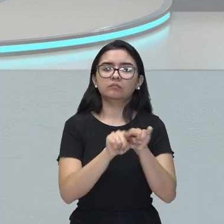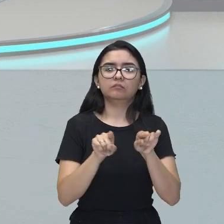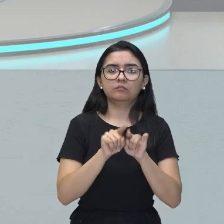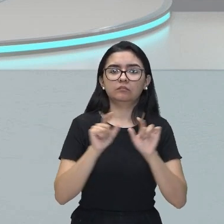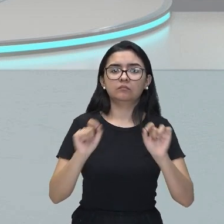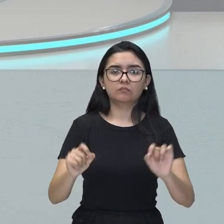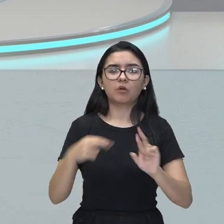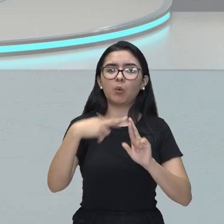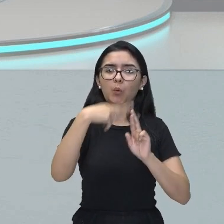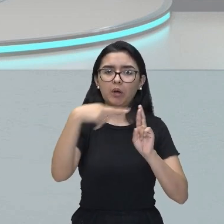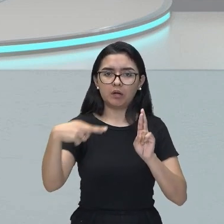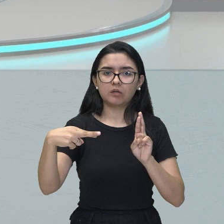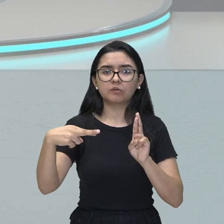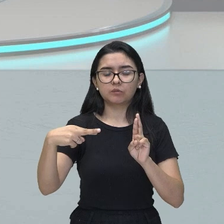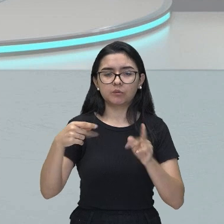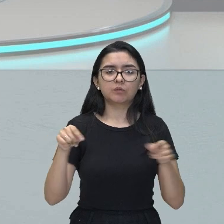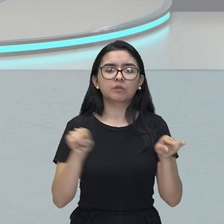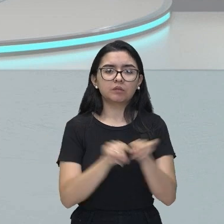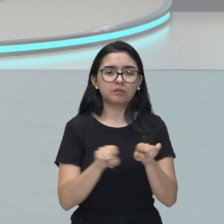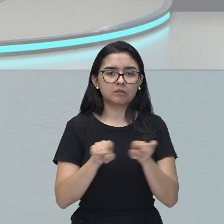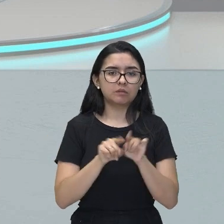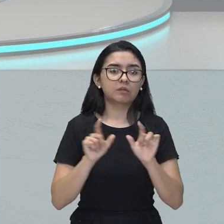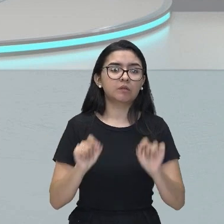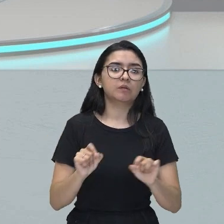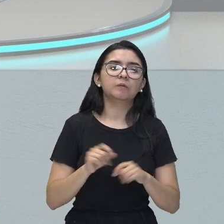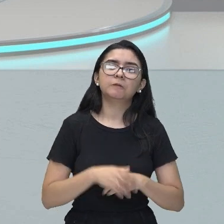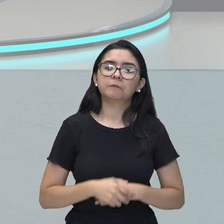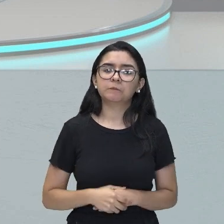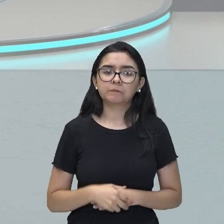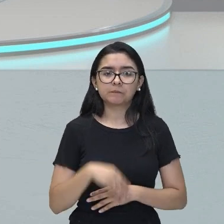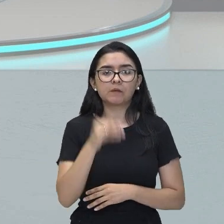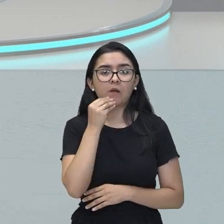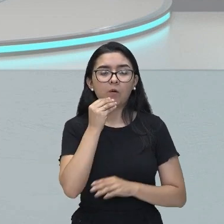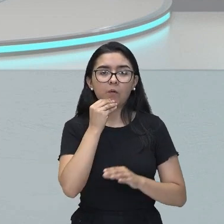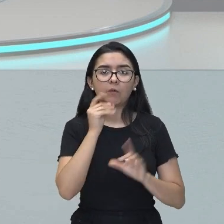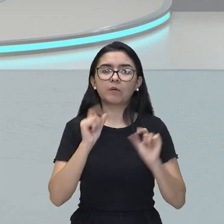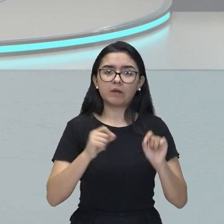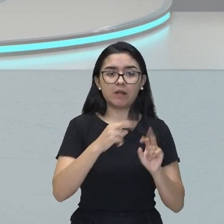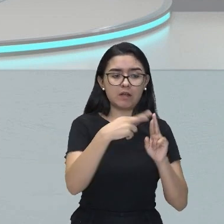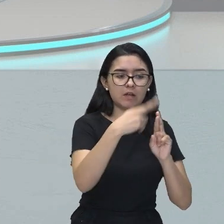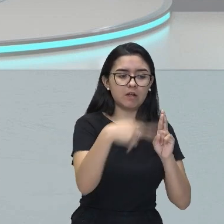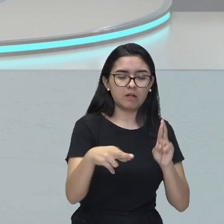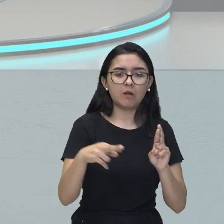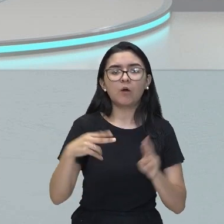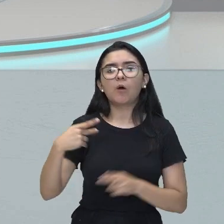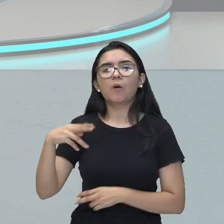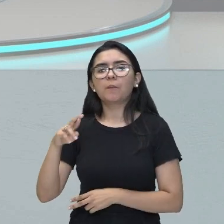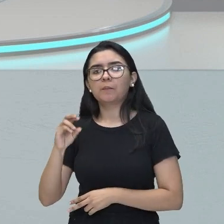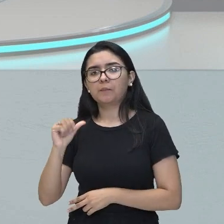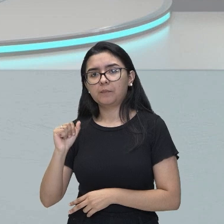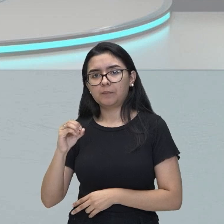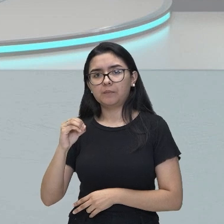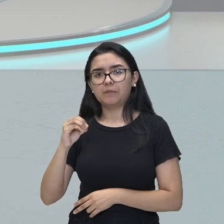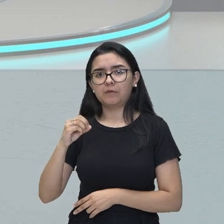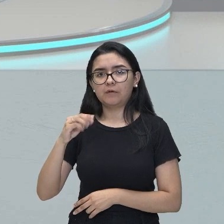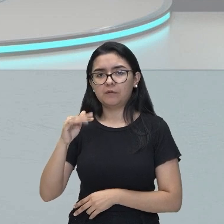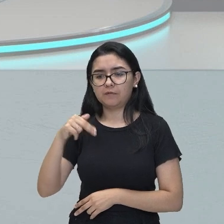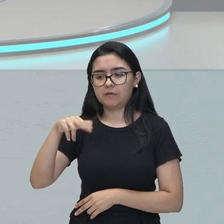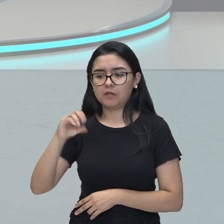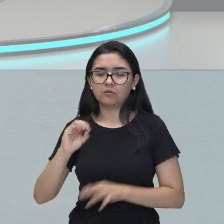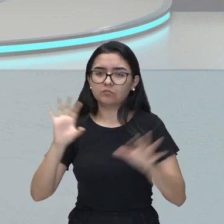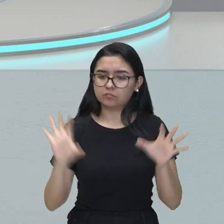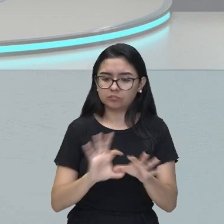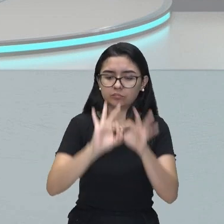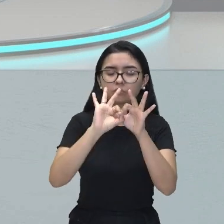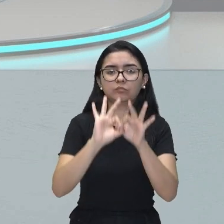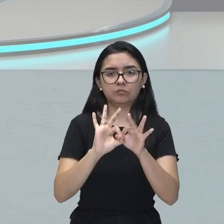religiosa, né? Eles tentando unir o religioso e o profano, ainda nessa tentativa